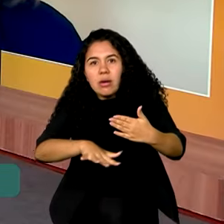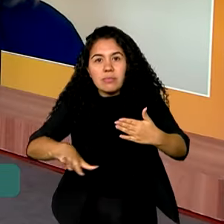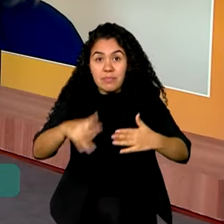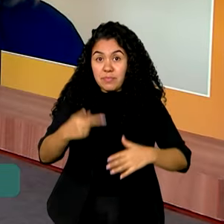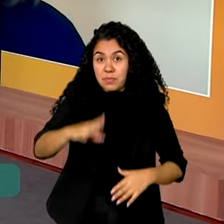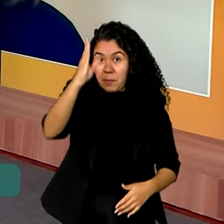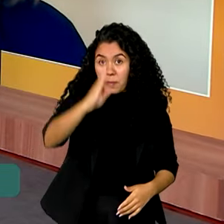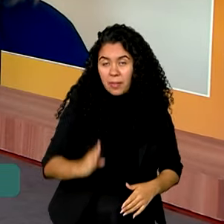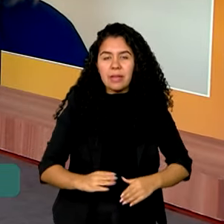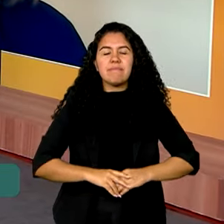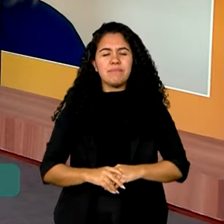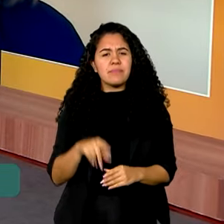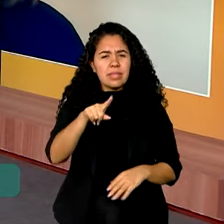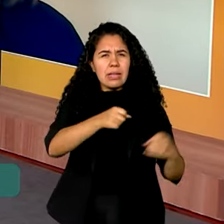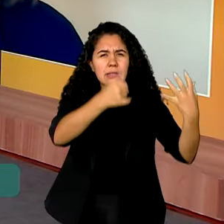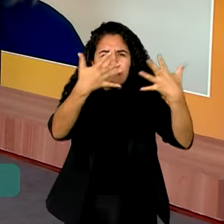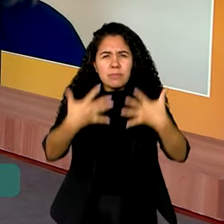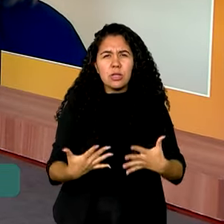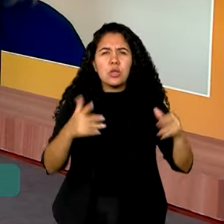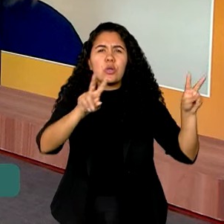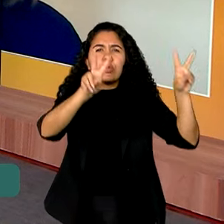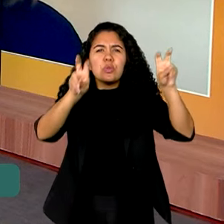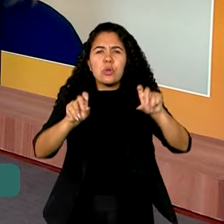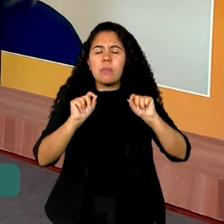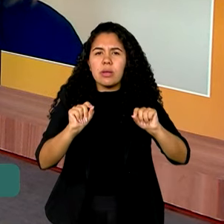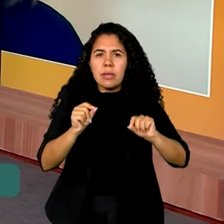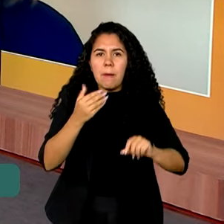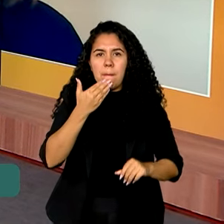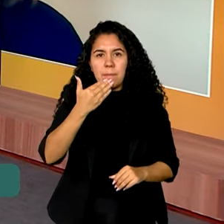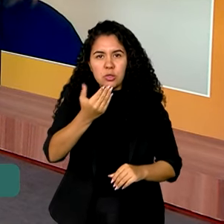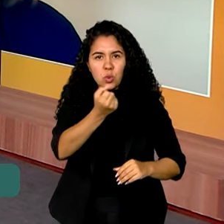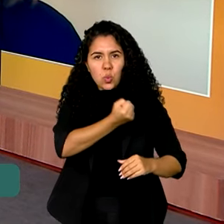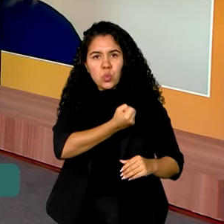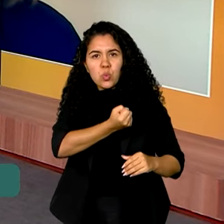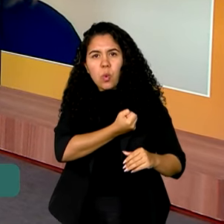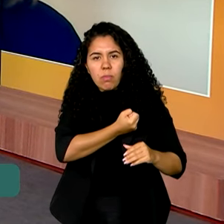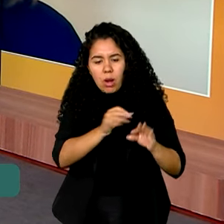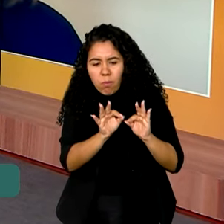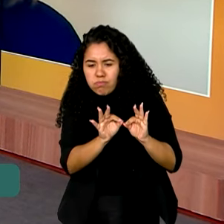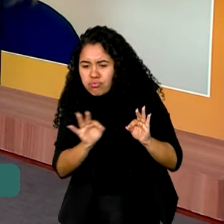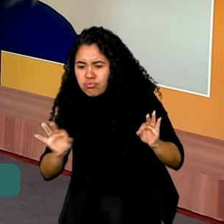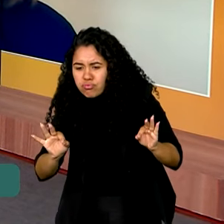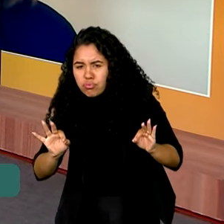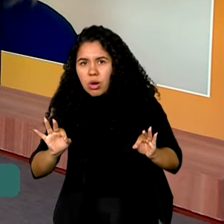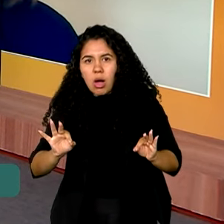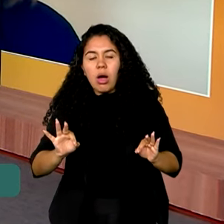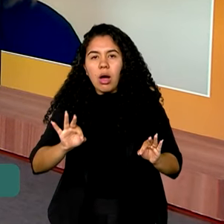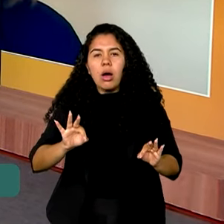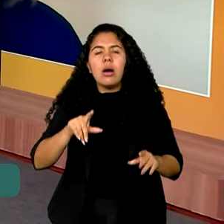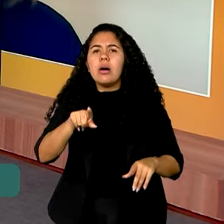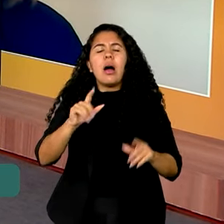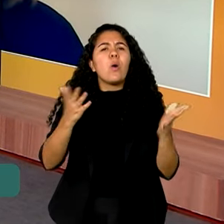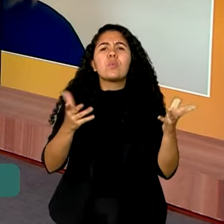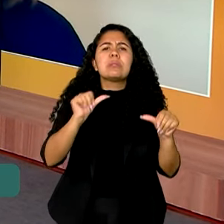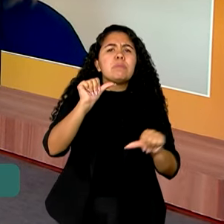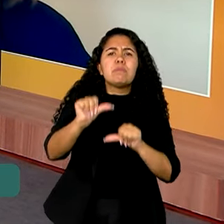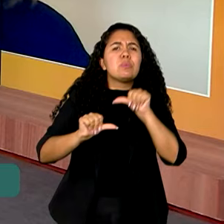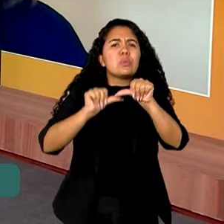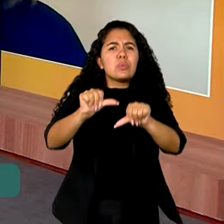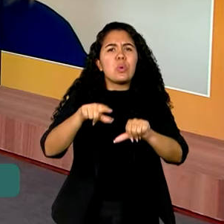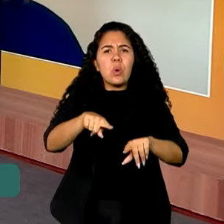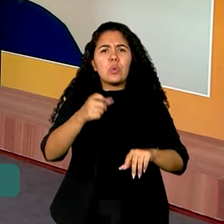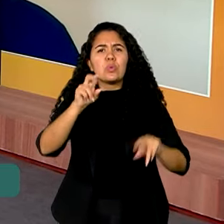A senhora comentou aí sobre o aumento, o pedido de aumento dessa área. O que muda, então, com a atualização do mapa do sistema